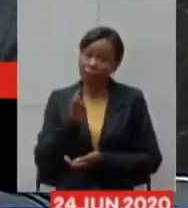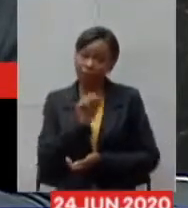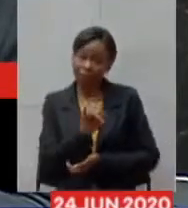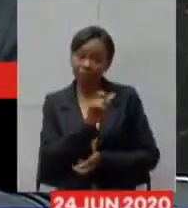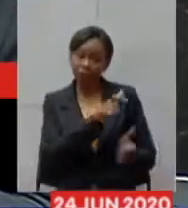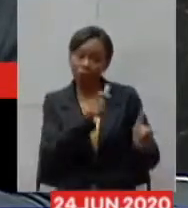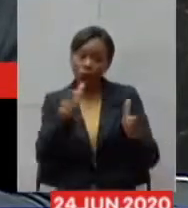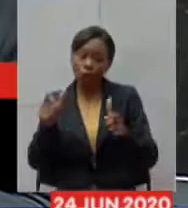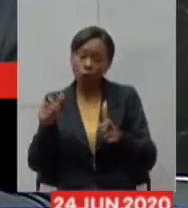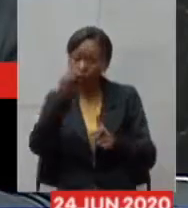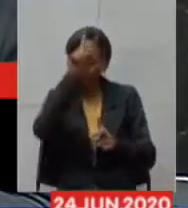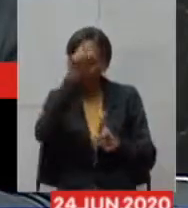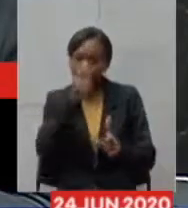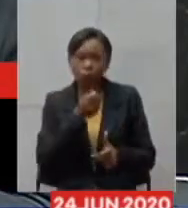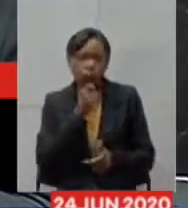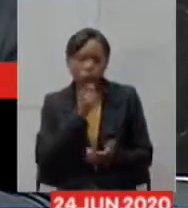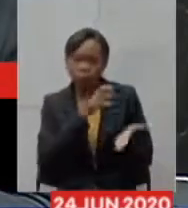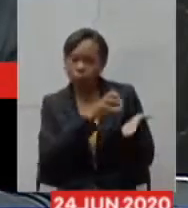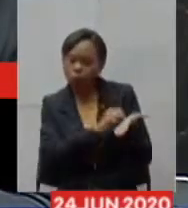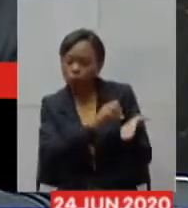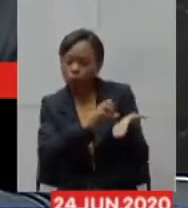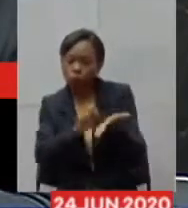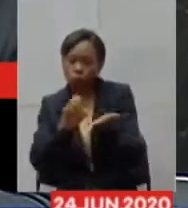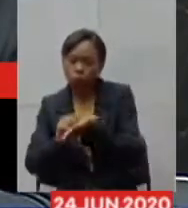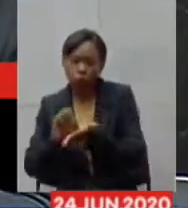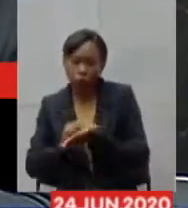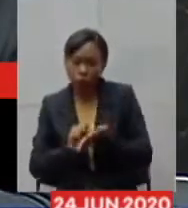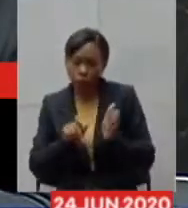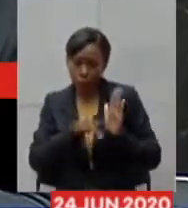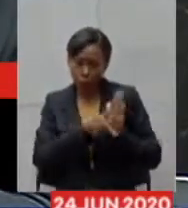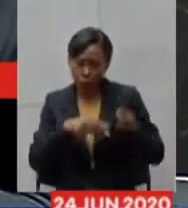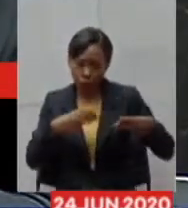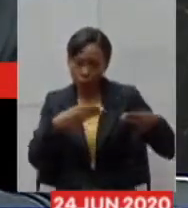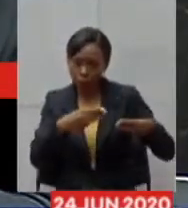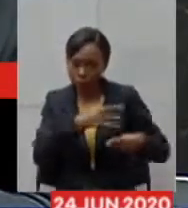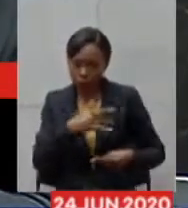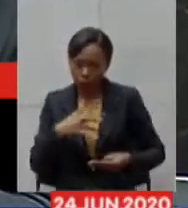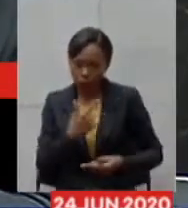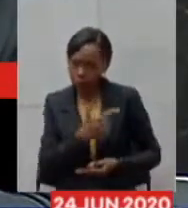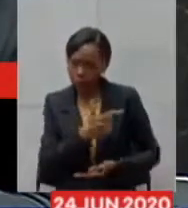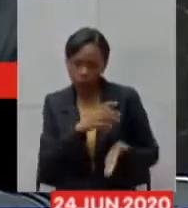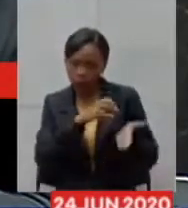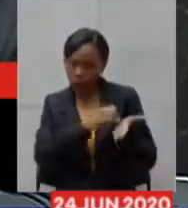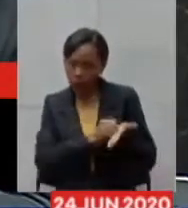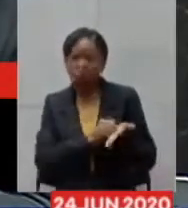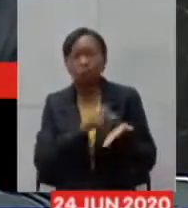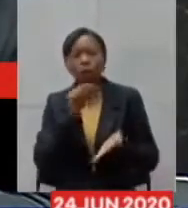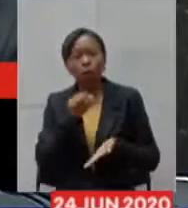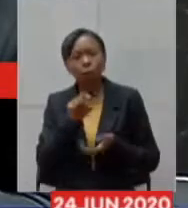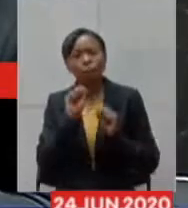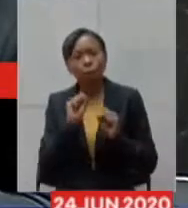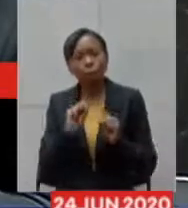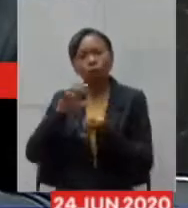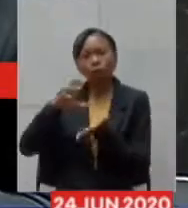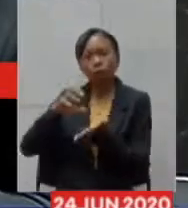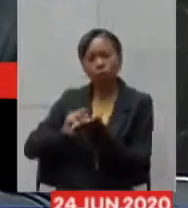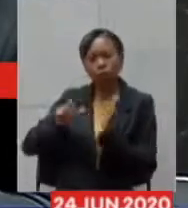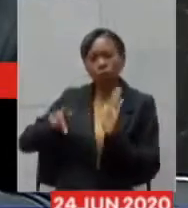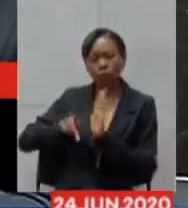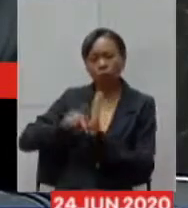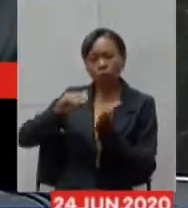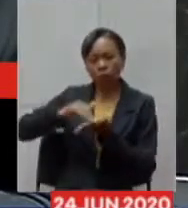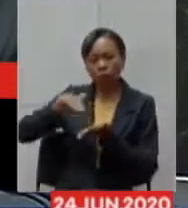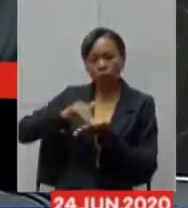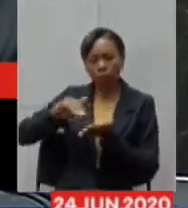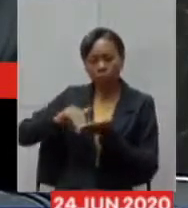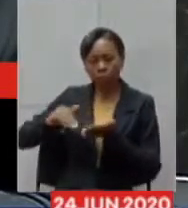ainda credenciamento do ministério basta esses hospitais fazerem a opção pelo credenciamento na secretaria estadual de saúde